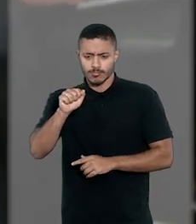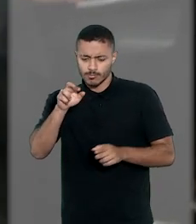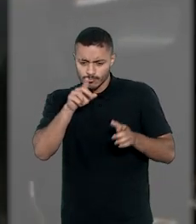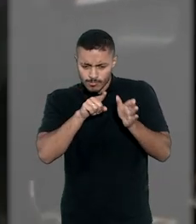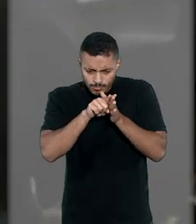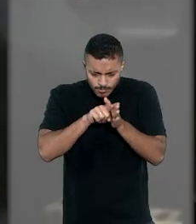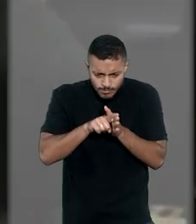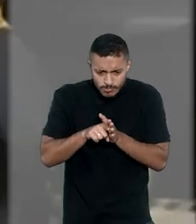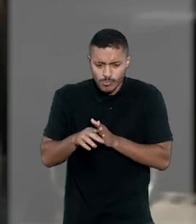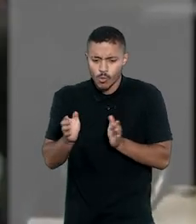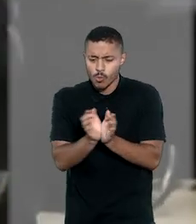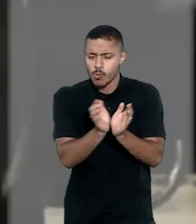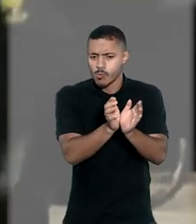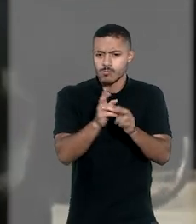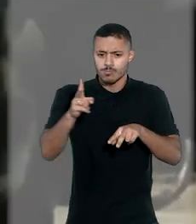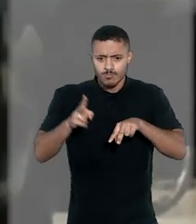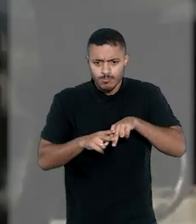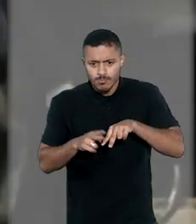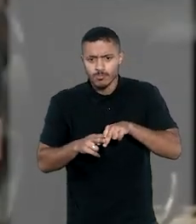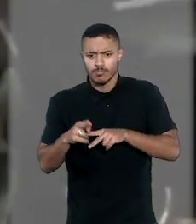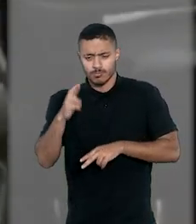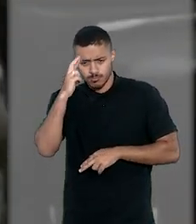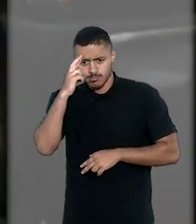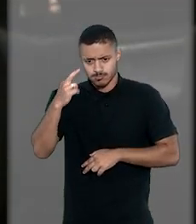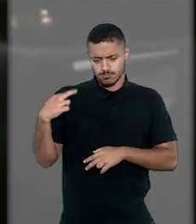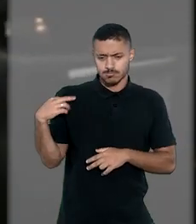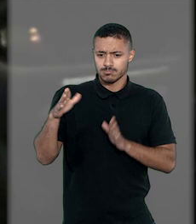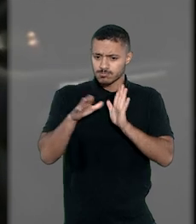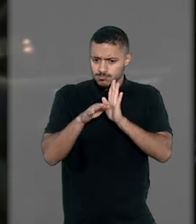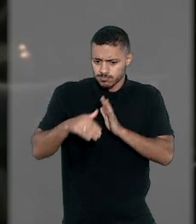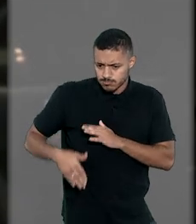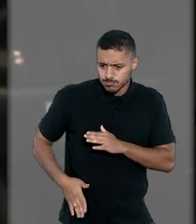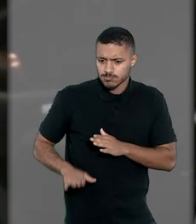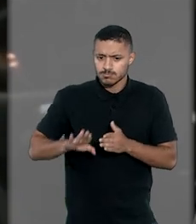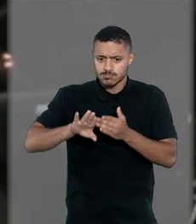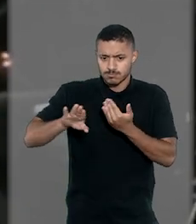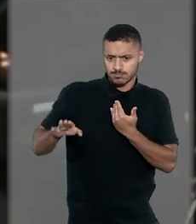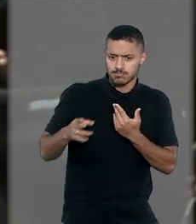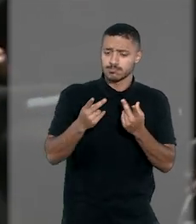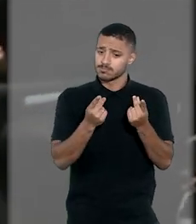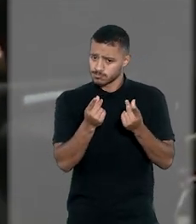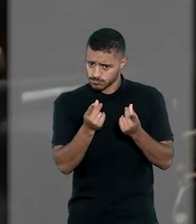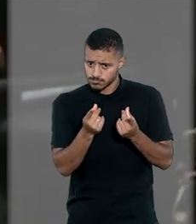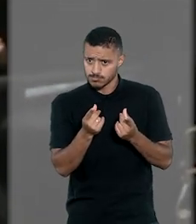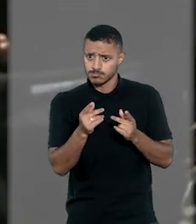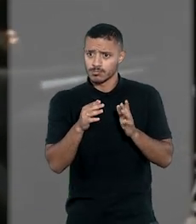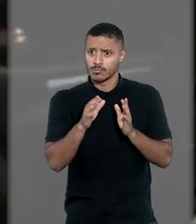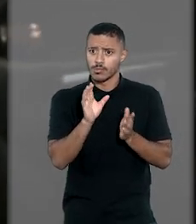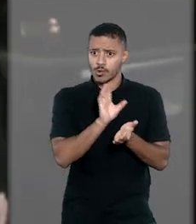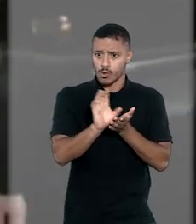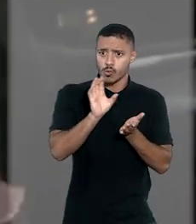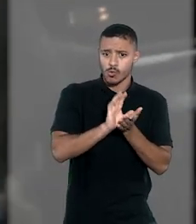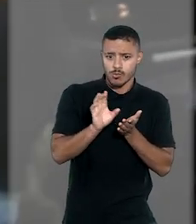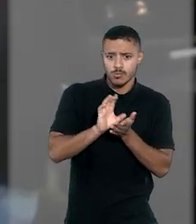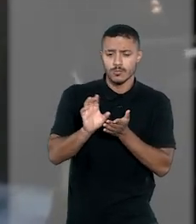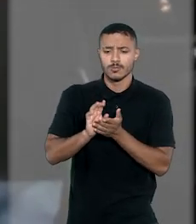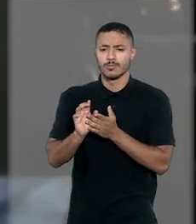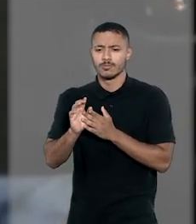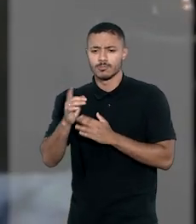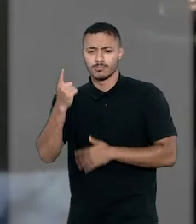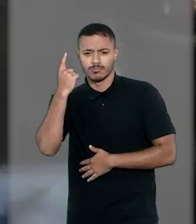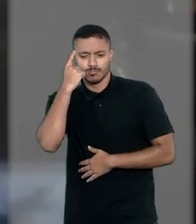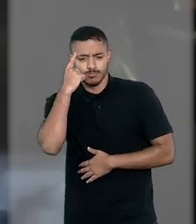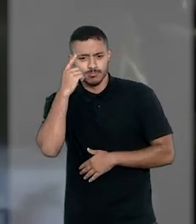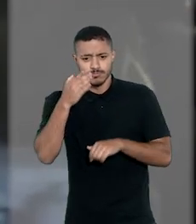Polícia Federal para apurar a organização criminosa que seria responsável por corrupção, desvio de recursos públicos e lavagem de